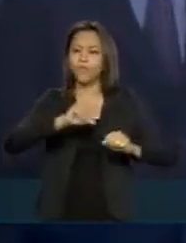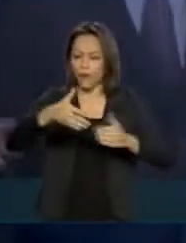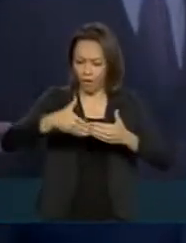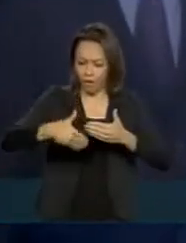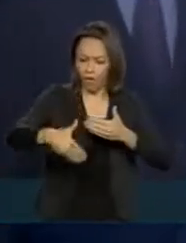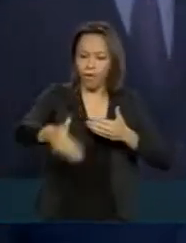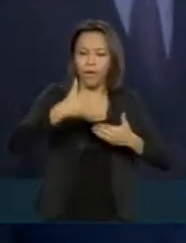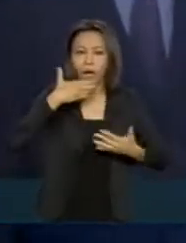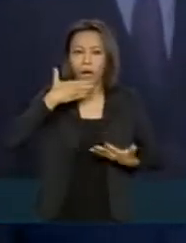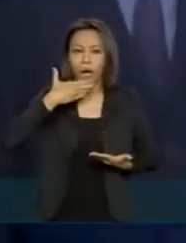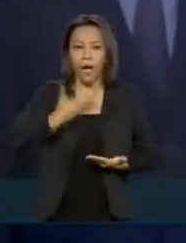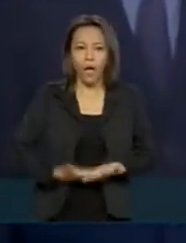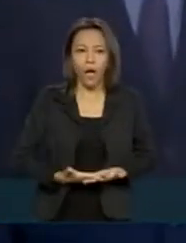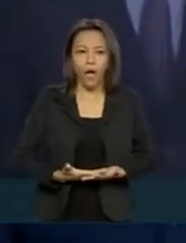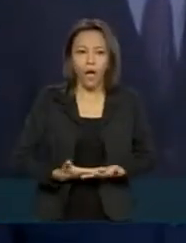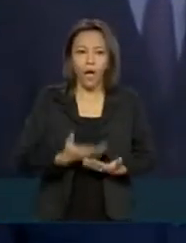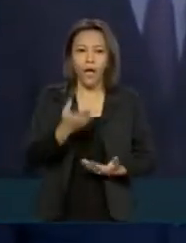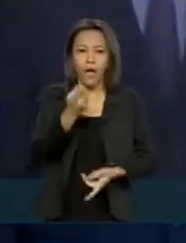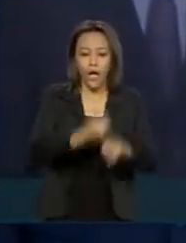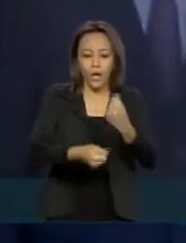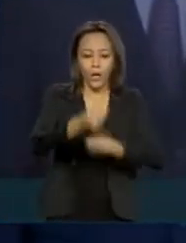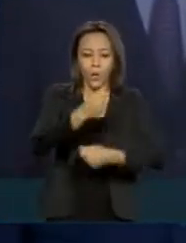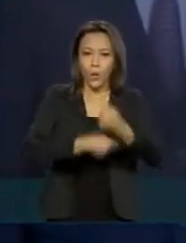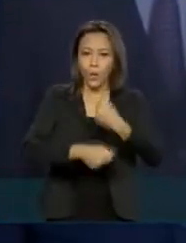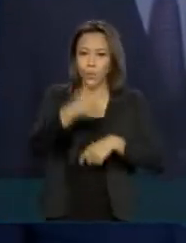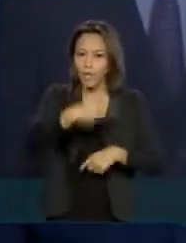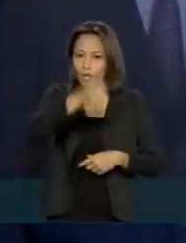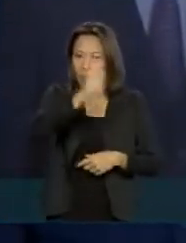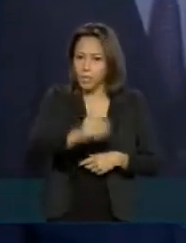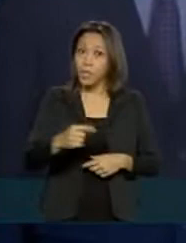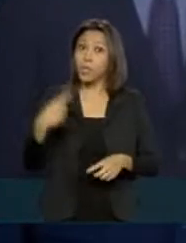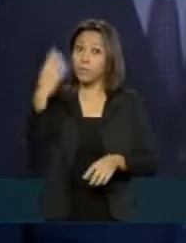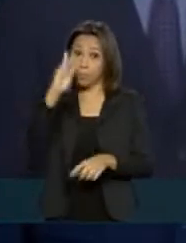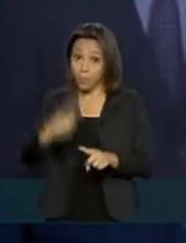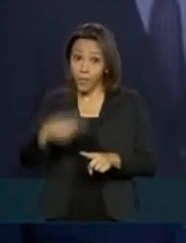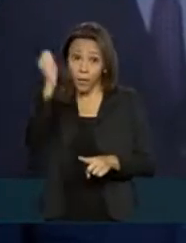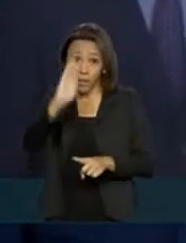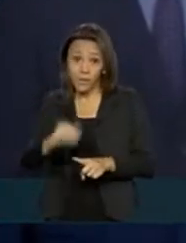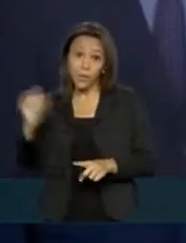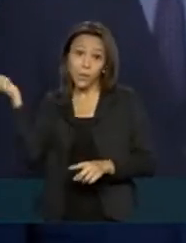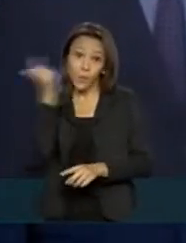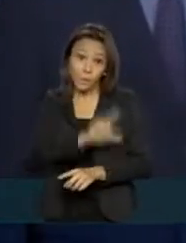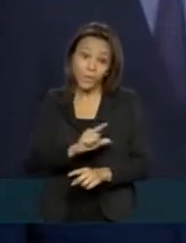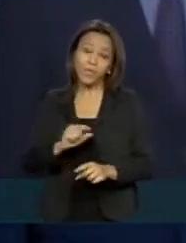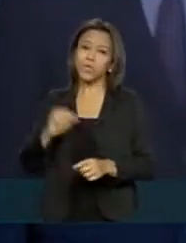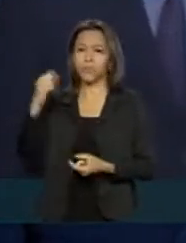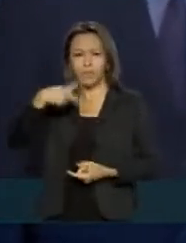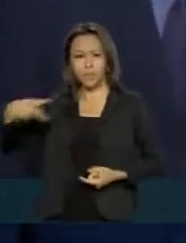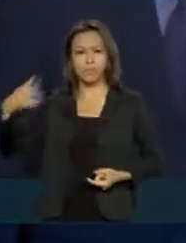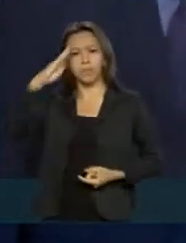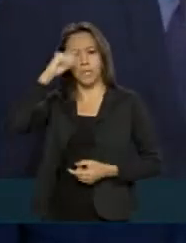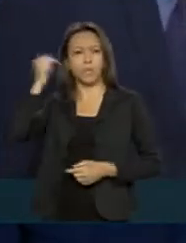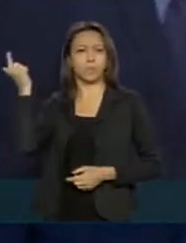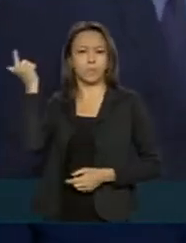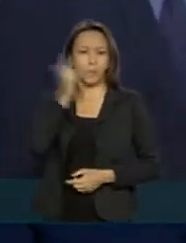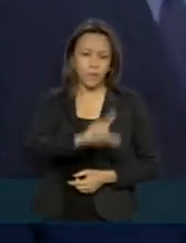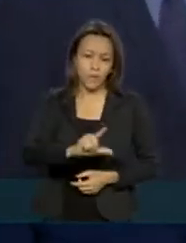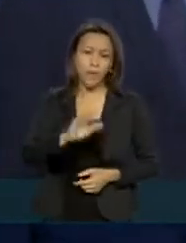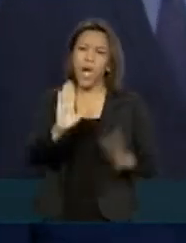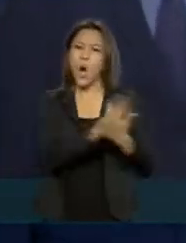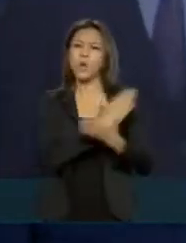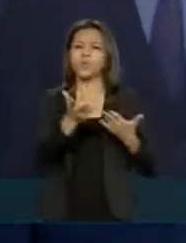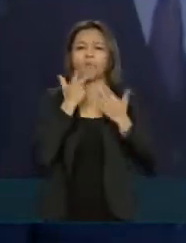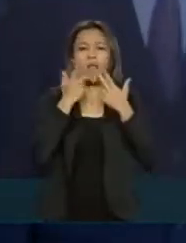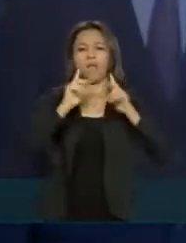com os dados da economia até o final do ano, porque o Brasil acertou, o presidente Bolsonaro acertou. Alguns falavam em retração de